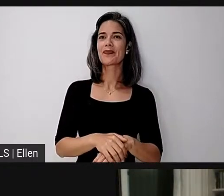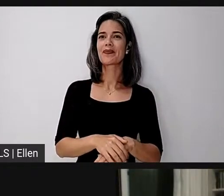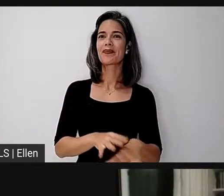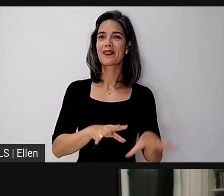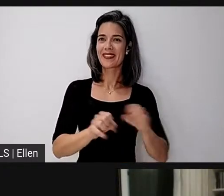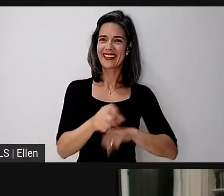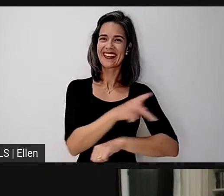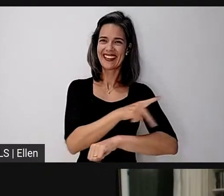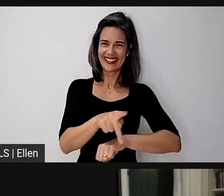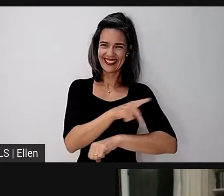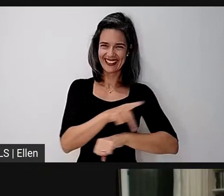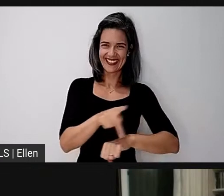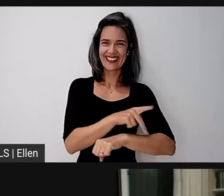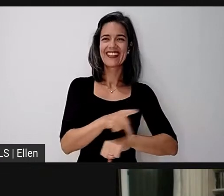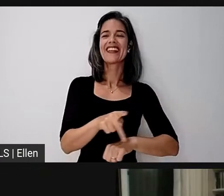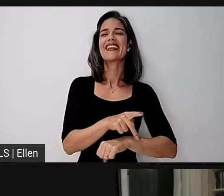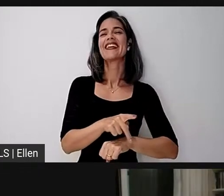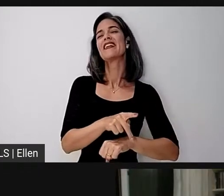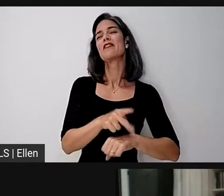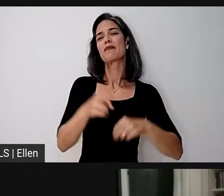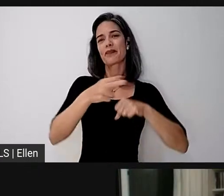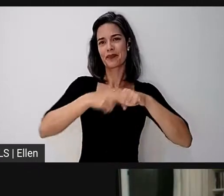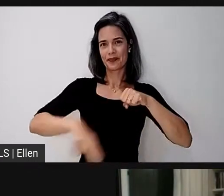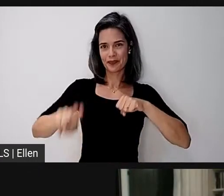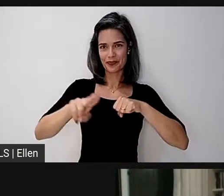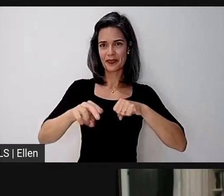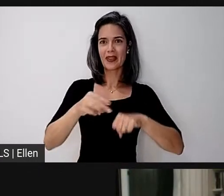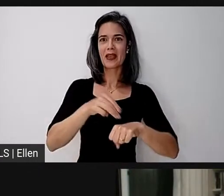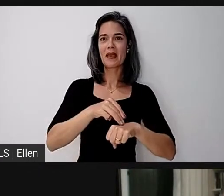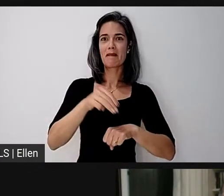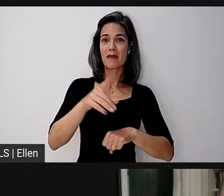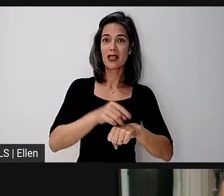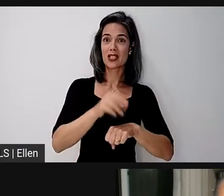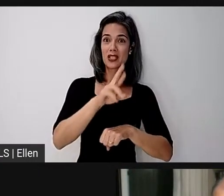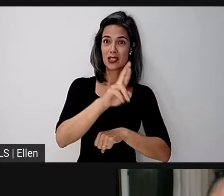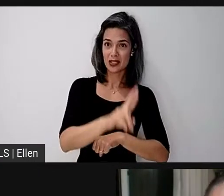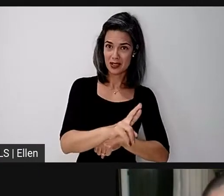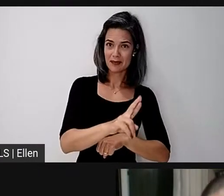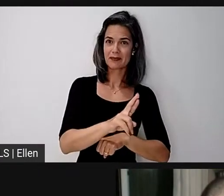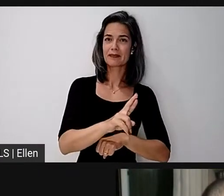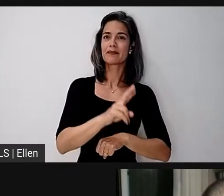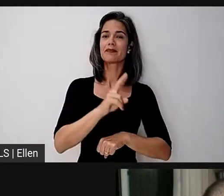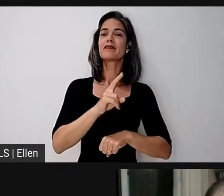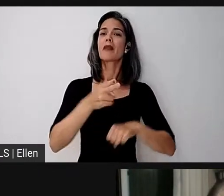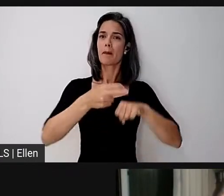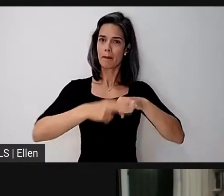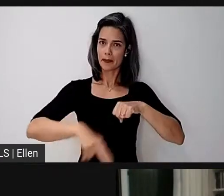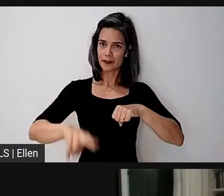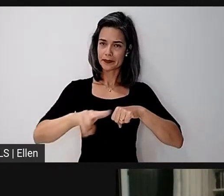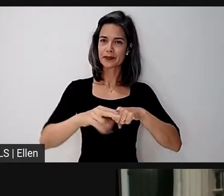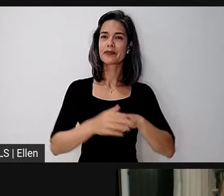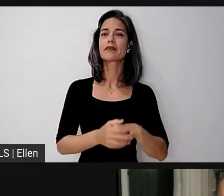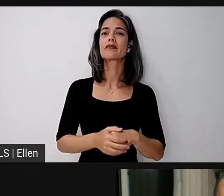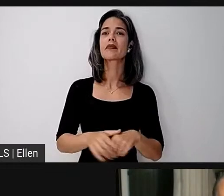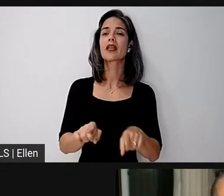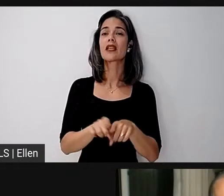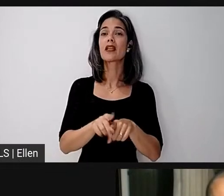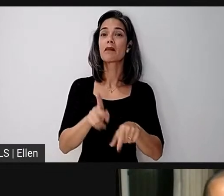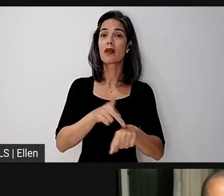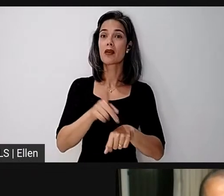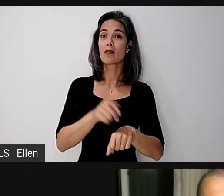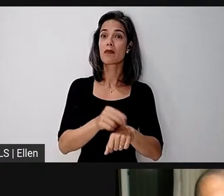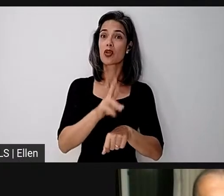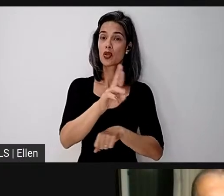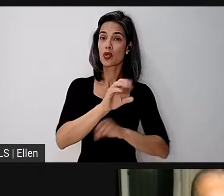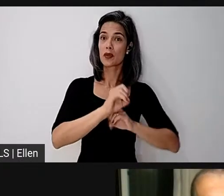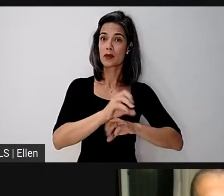Universidade Federal do Espírito Santo, mestre e doutor em educação pela mesma universidade e pós-doutor em educação